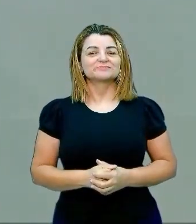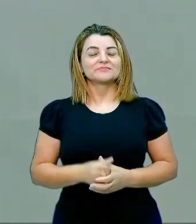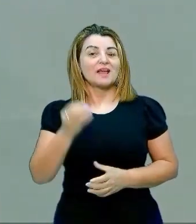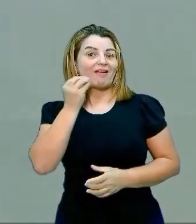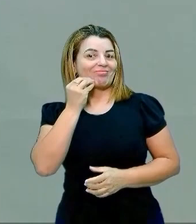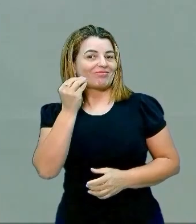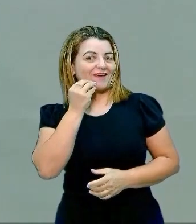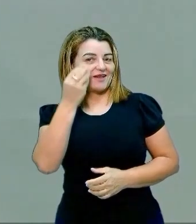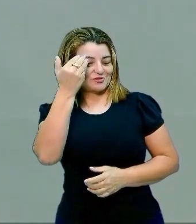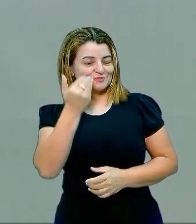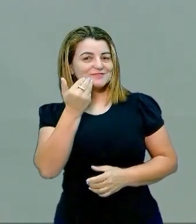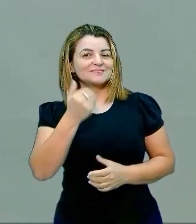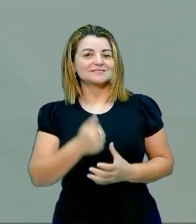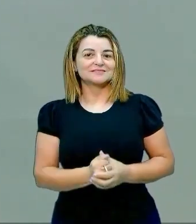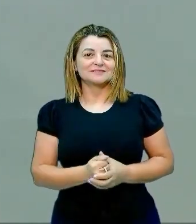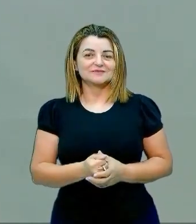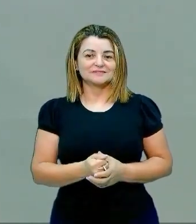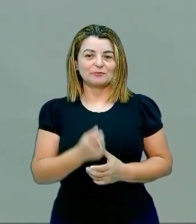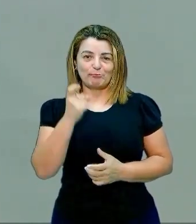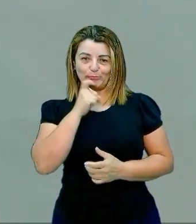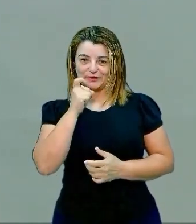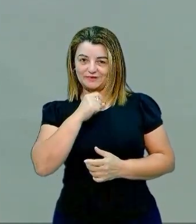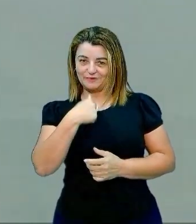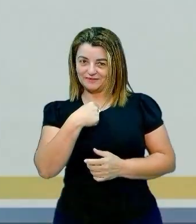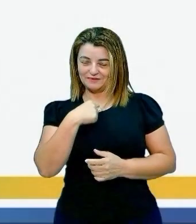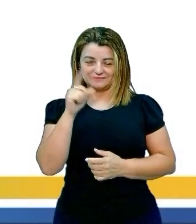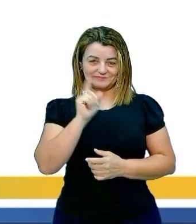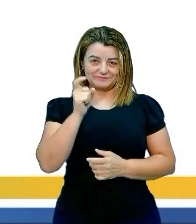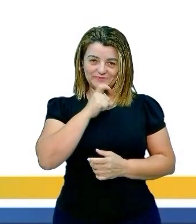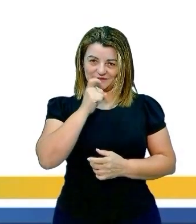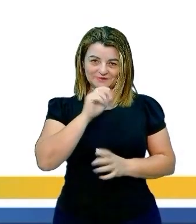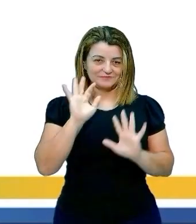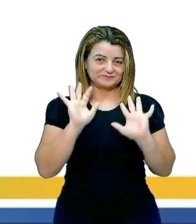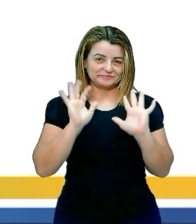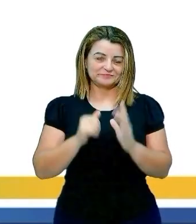Testem vocês. Não se enganem. Vamos adiante.